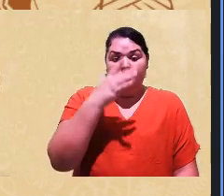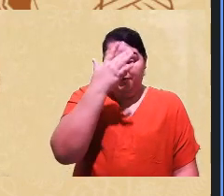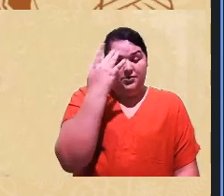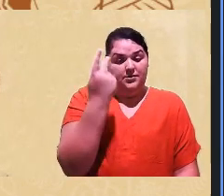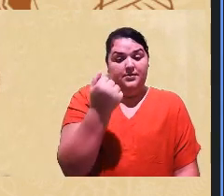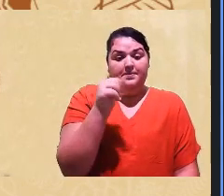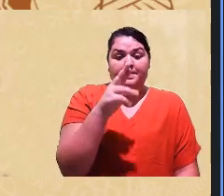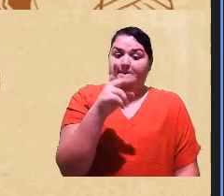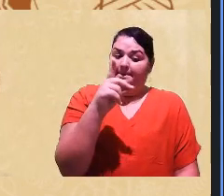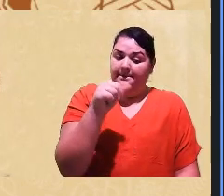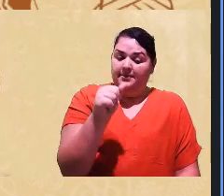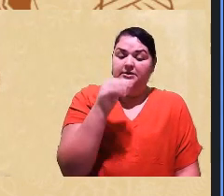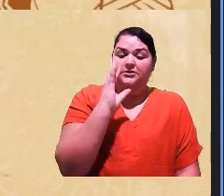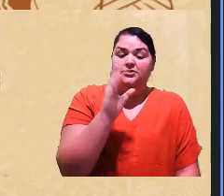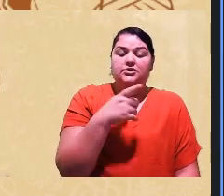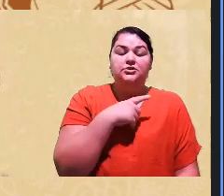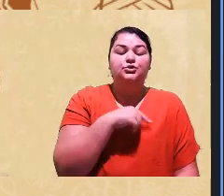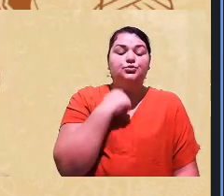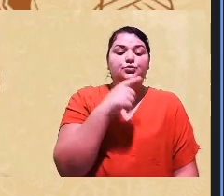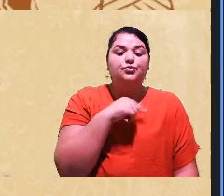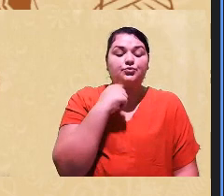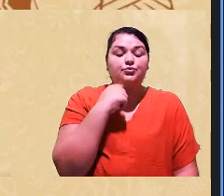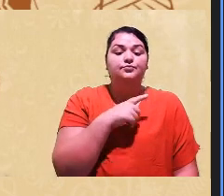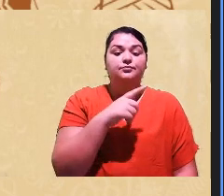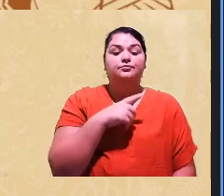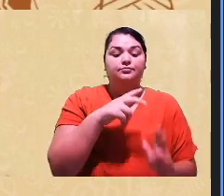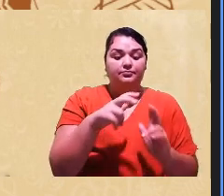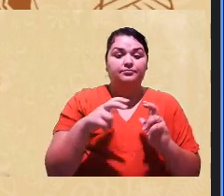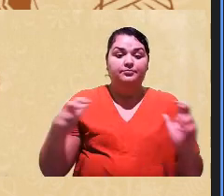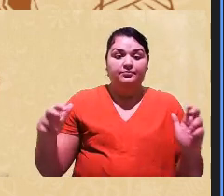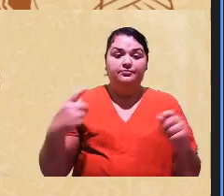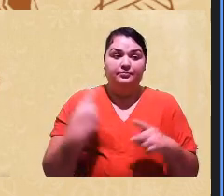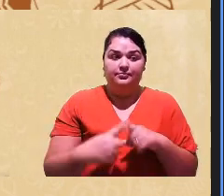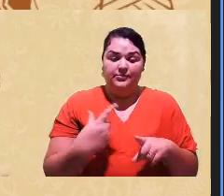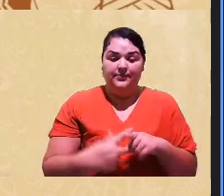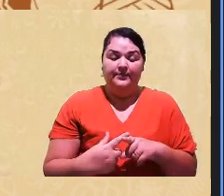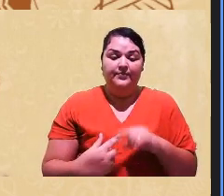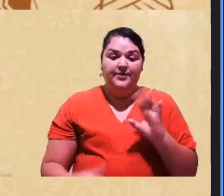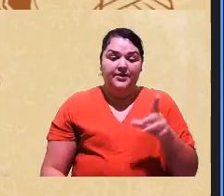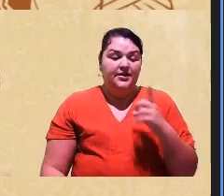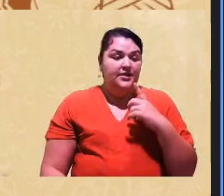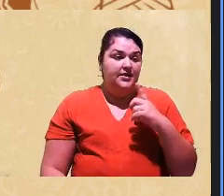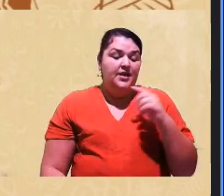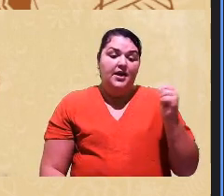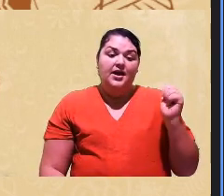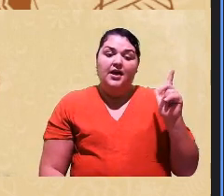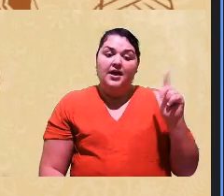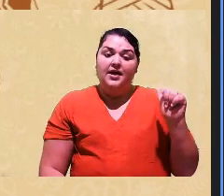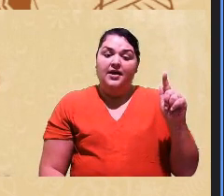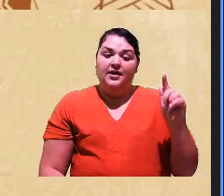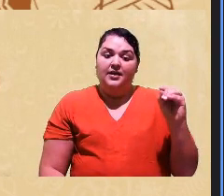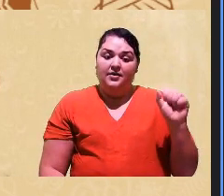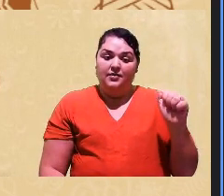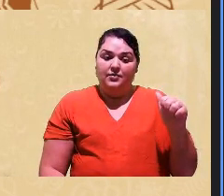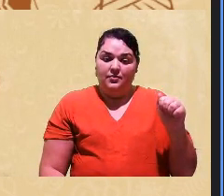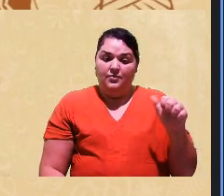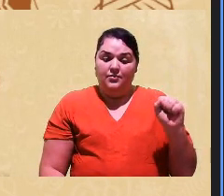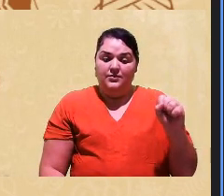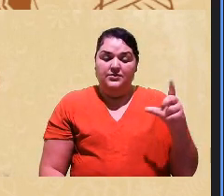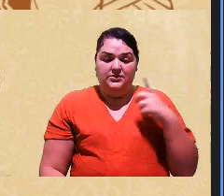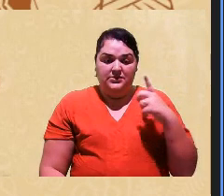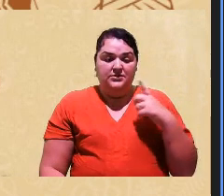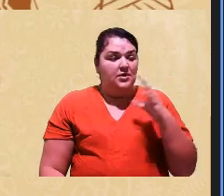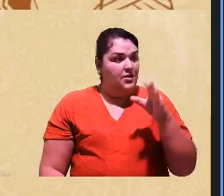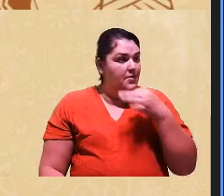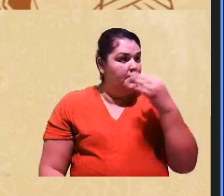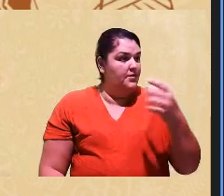o que gera mais dúvida na banca porque aqui em Alagoas a gente tem essa questão que a